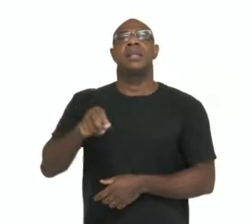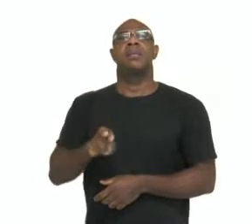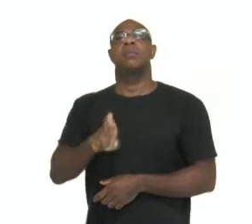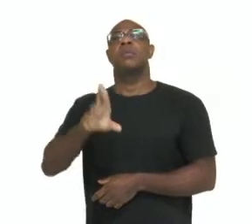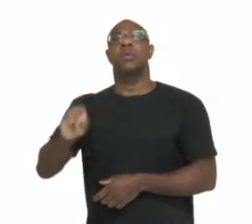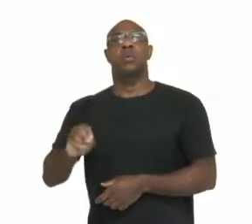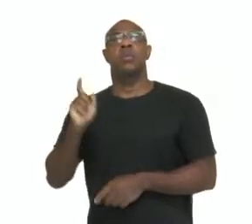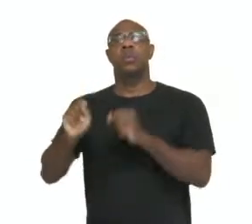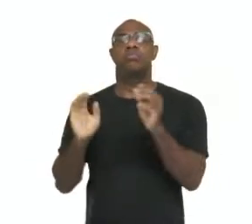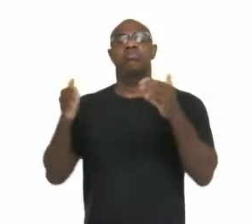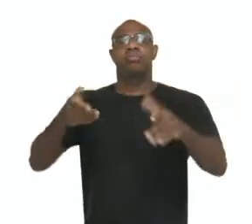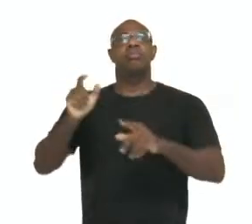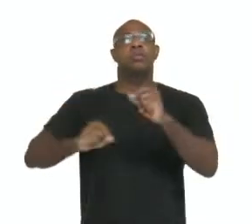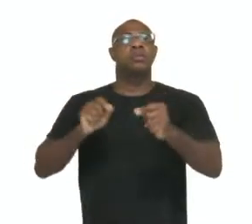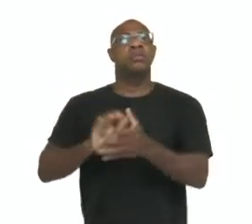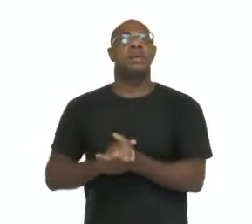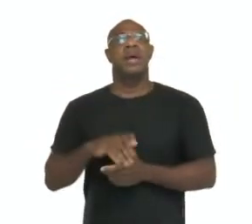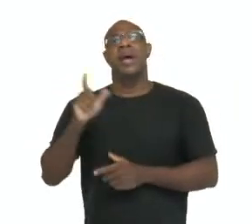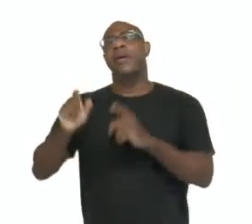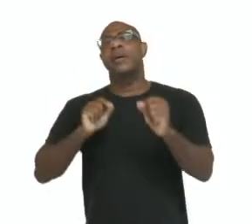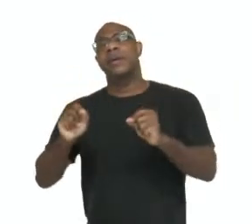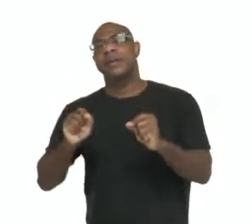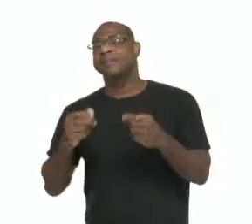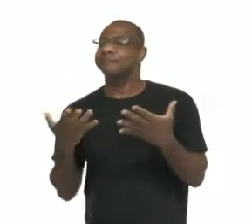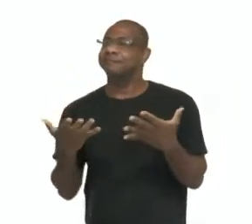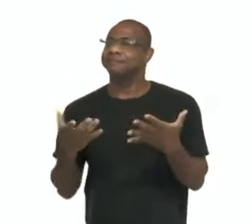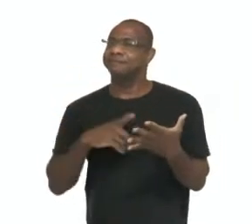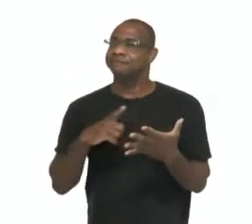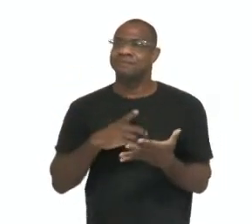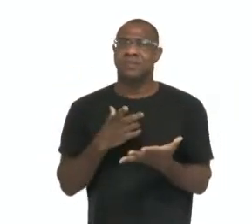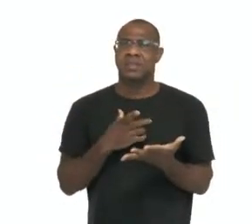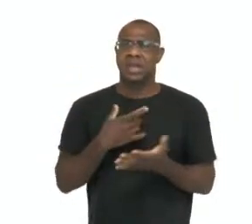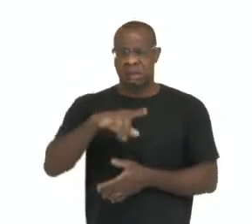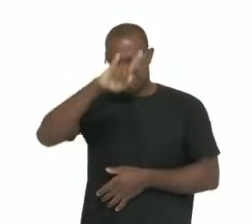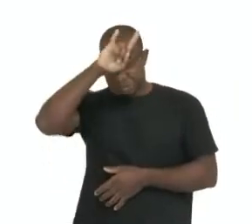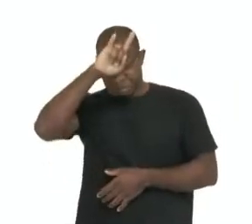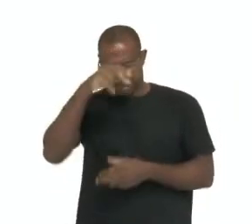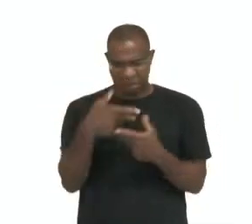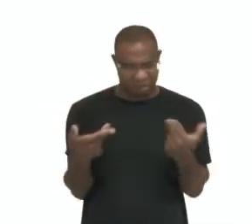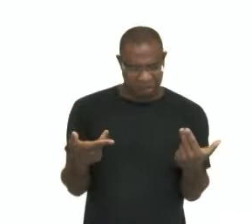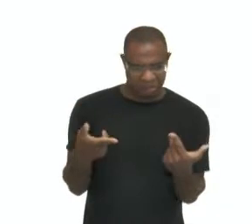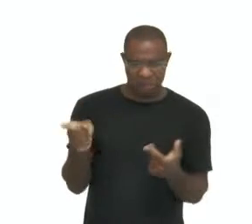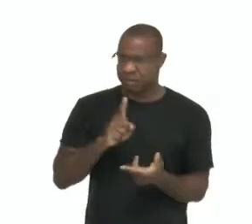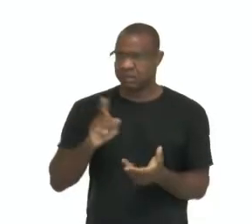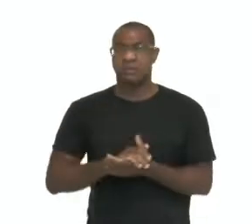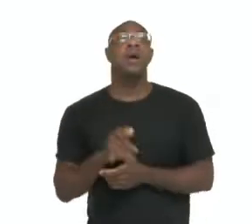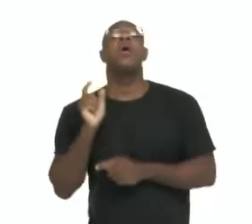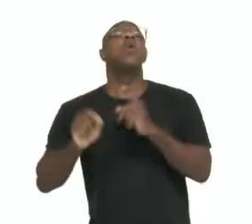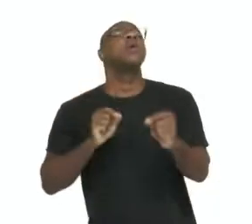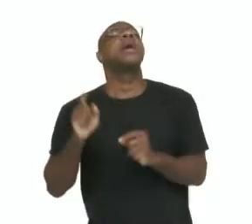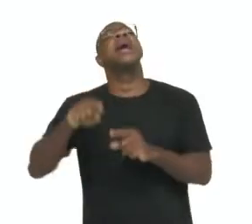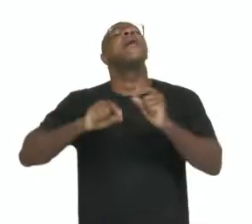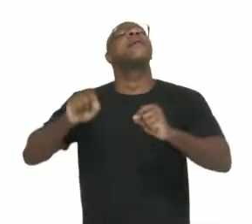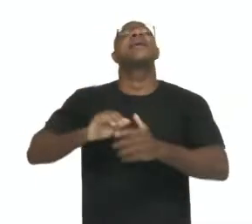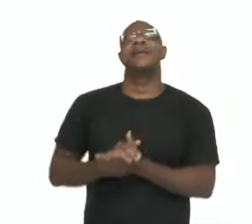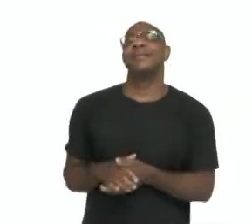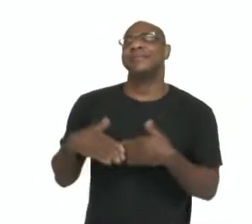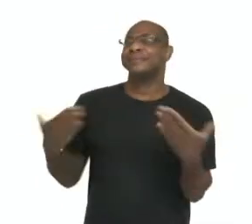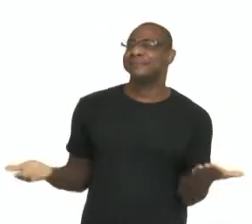central, é sobre o suposto adultério? Não, não é. São sim questões